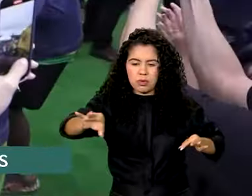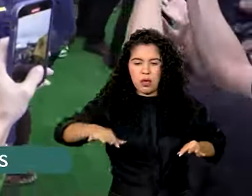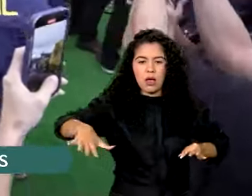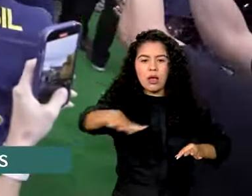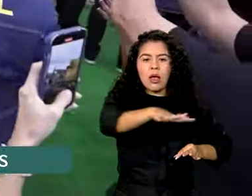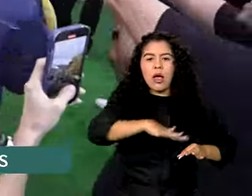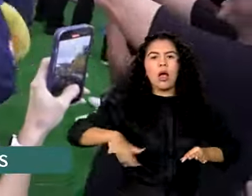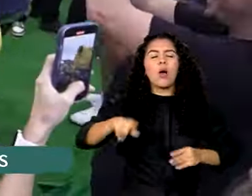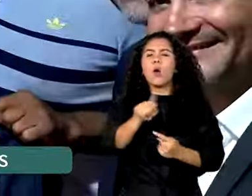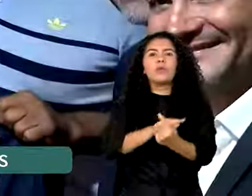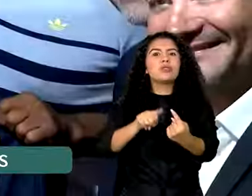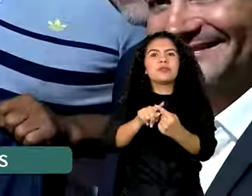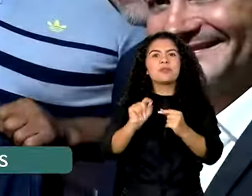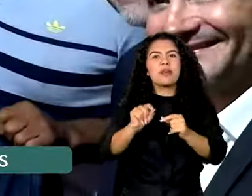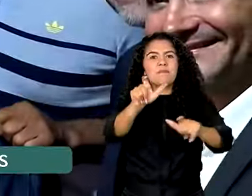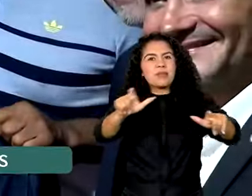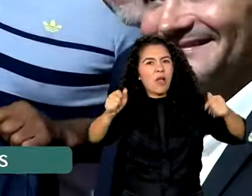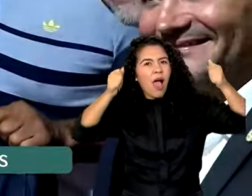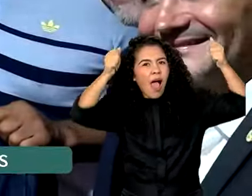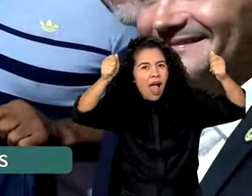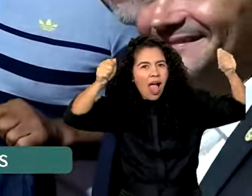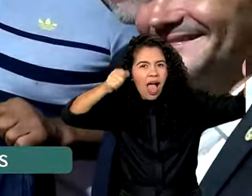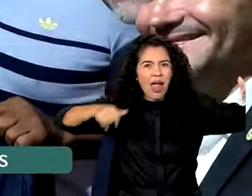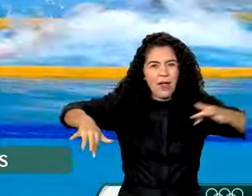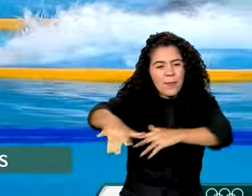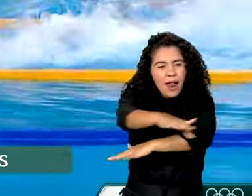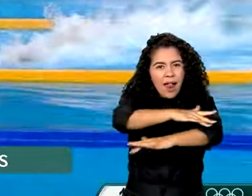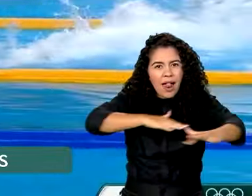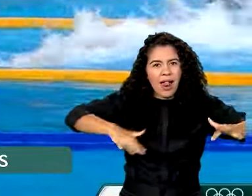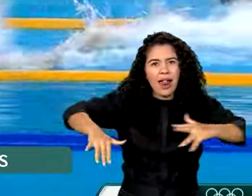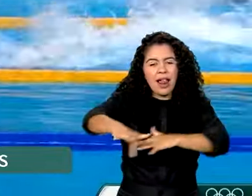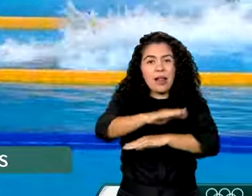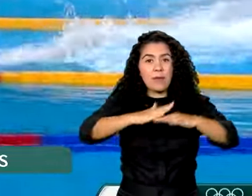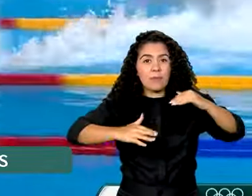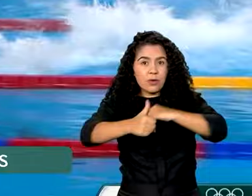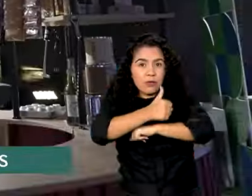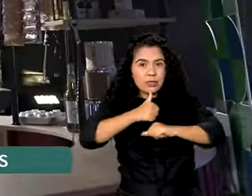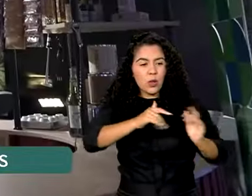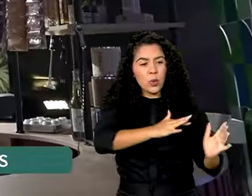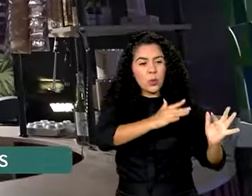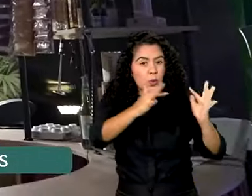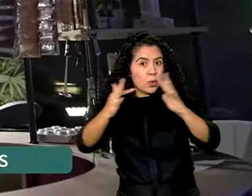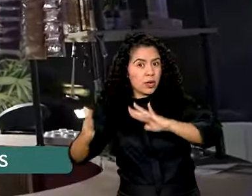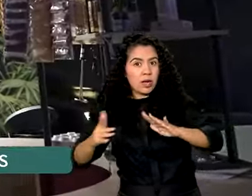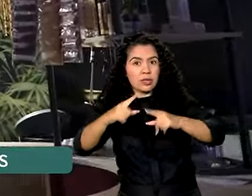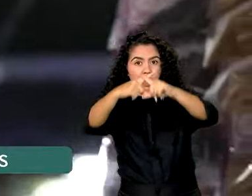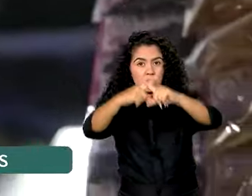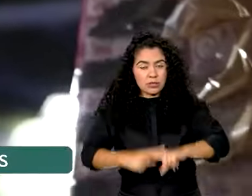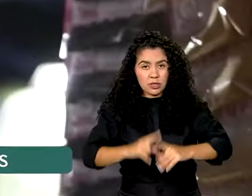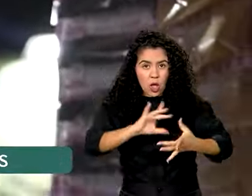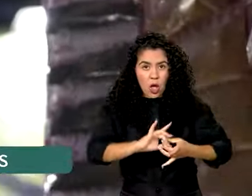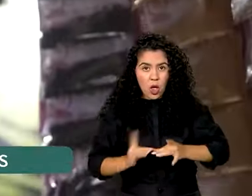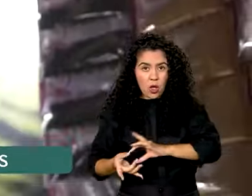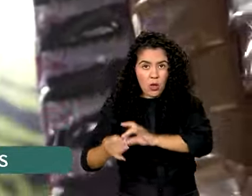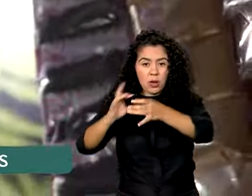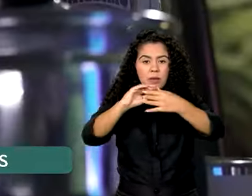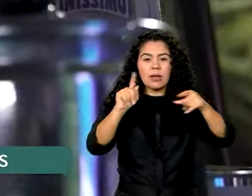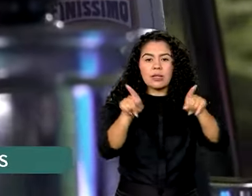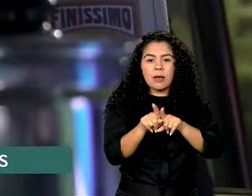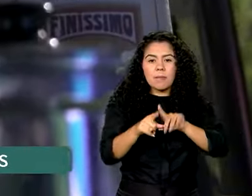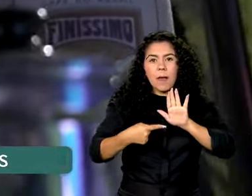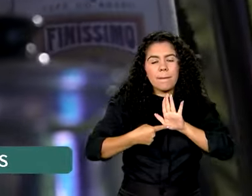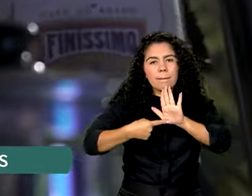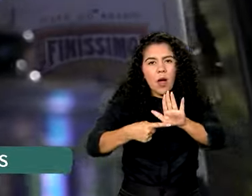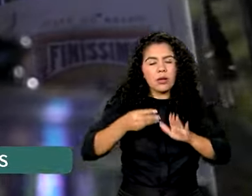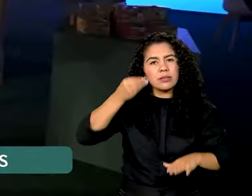encontro de torcedores, autoridades e atletas durante os Jogos Olímpicos. Além dos estandes que mostram experiências